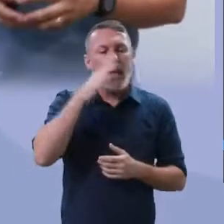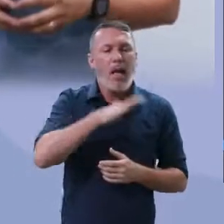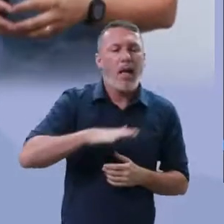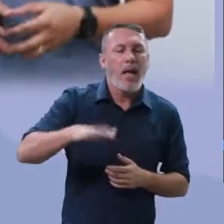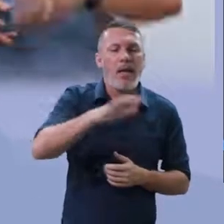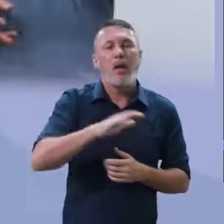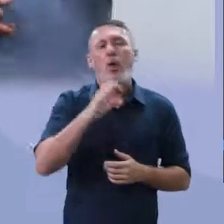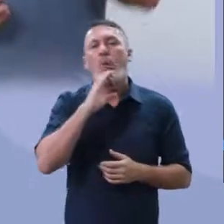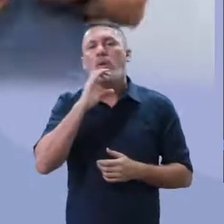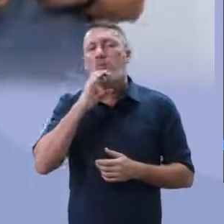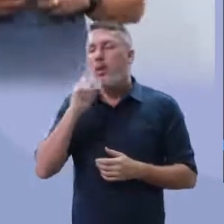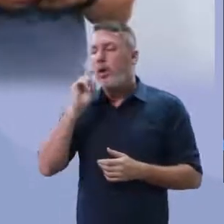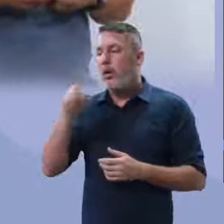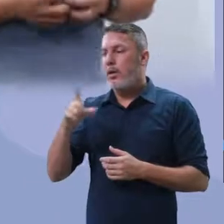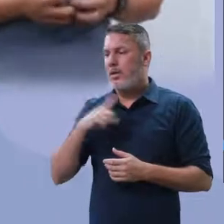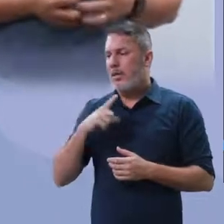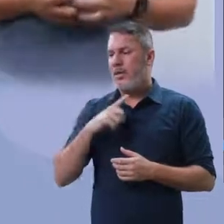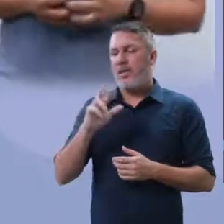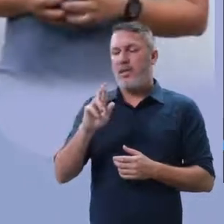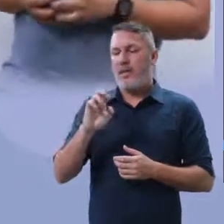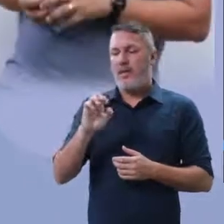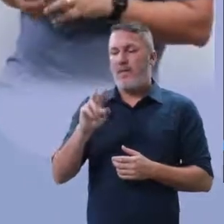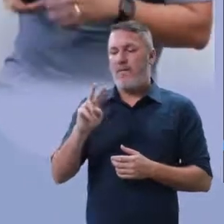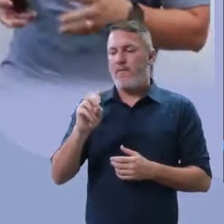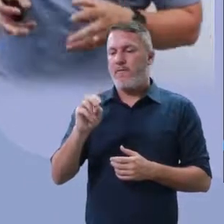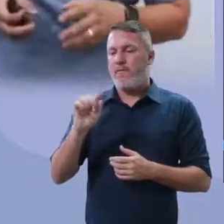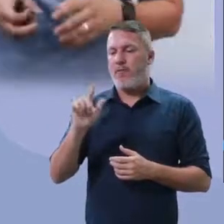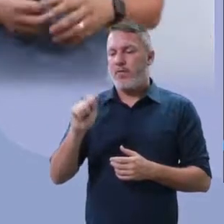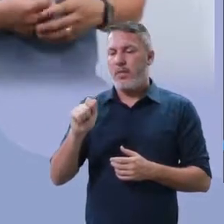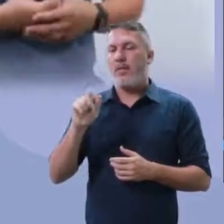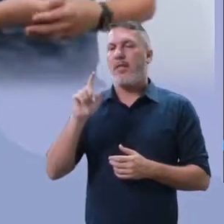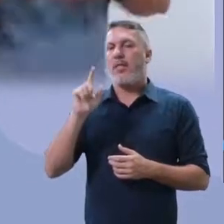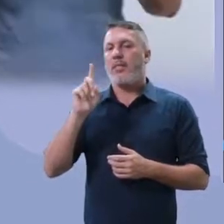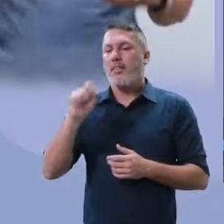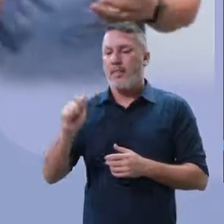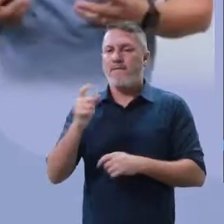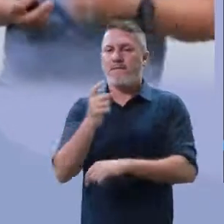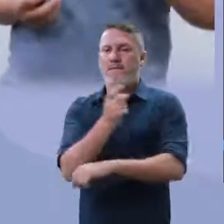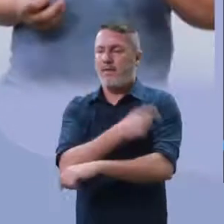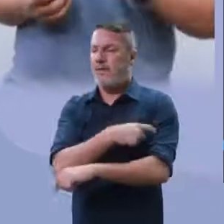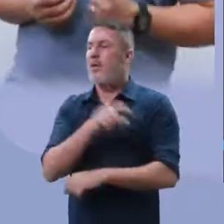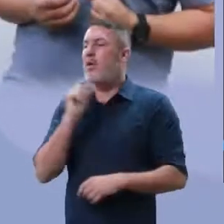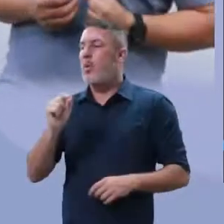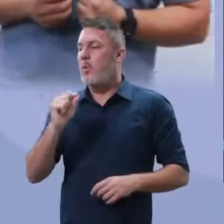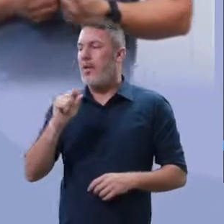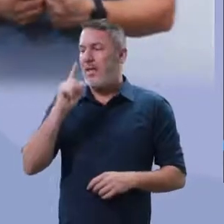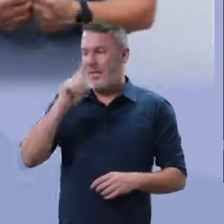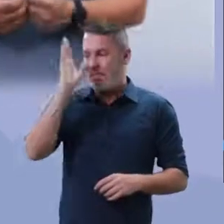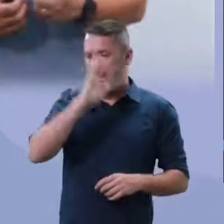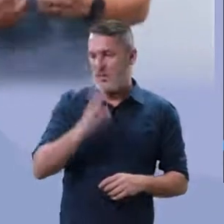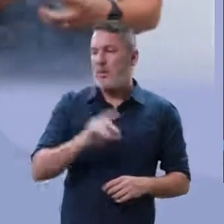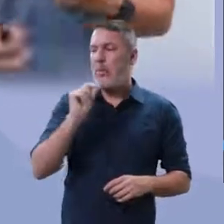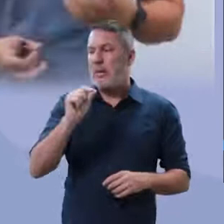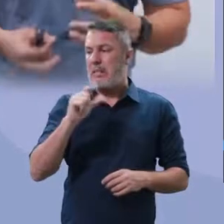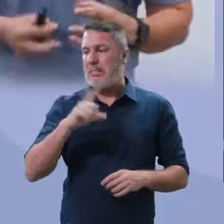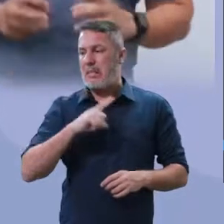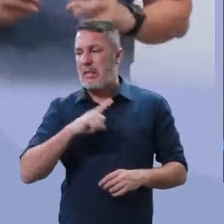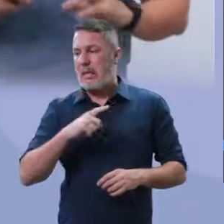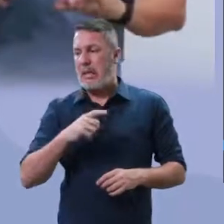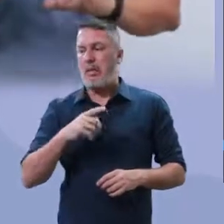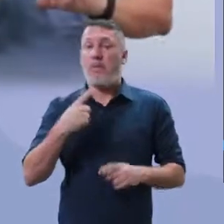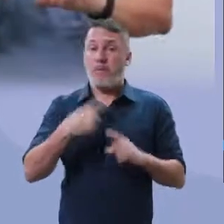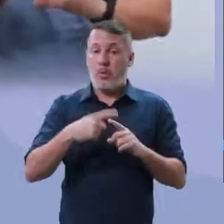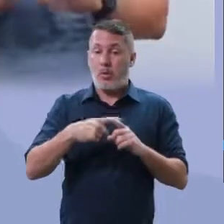como área do conhecimento? A revolta da vacina. Professor, mas a revolta da vacina é das pessoas que não queriam vacinar naquele período, porque o